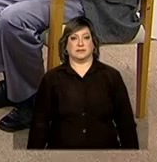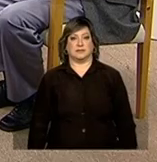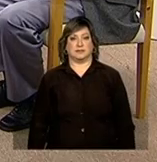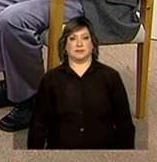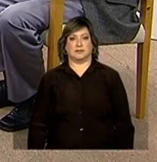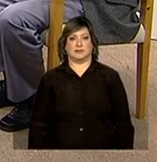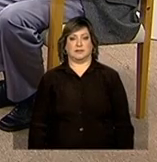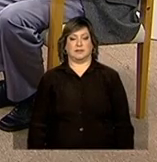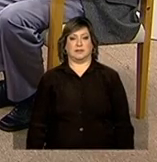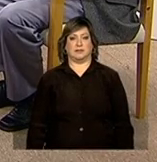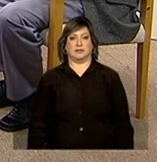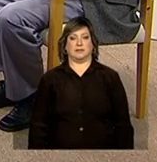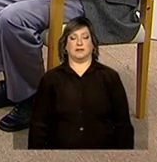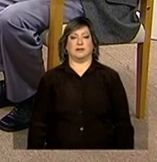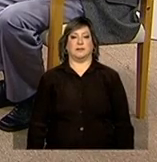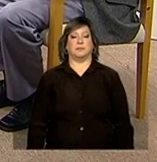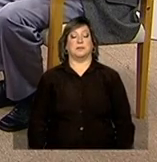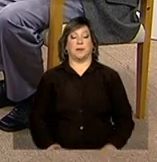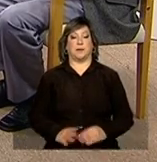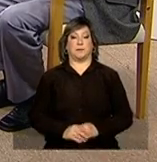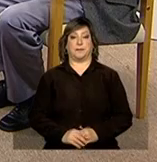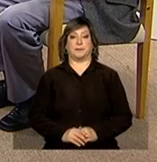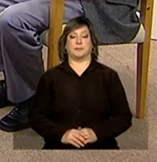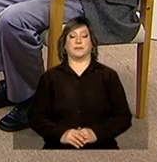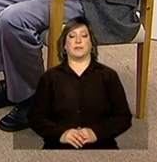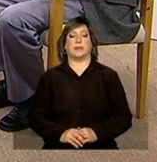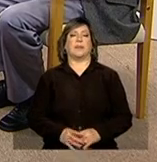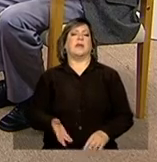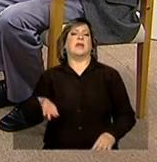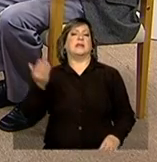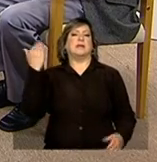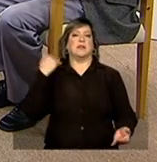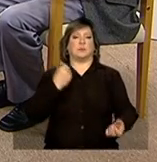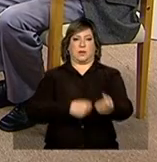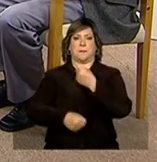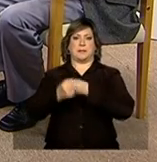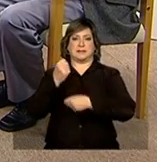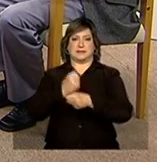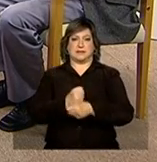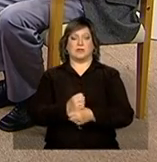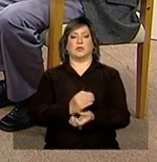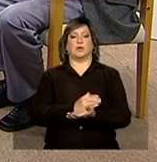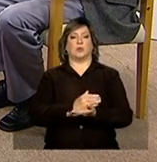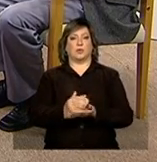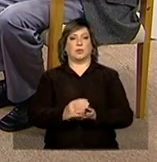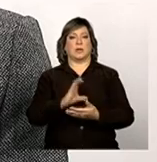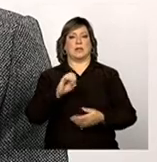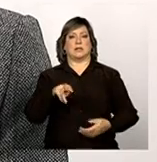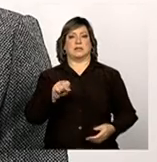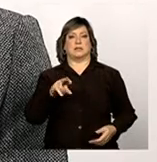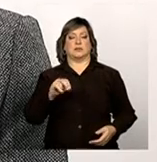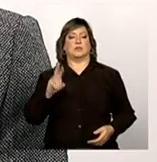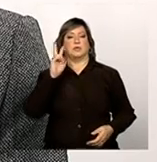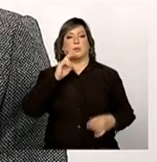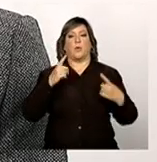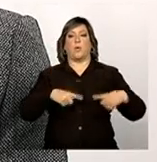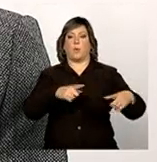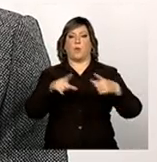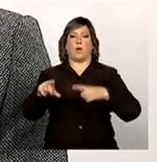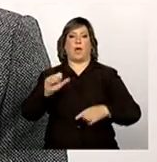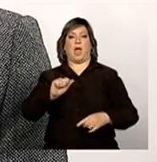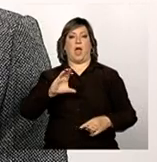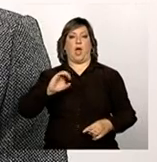Bom, desde o ano passado, nós iniciamos o censo das unidades de acolhimento. Até